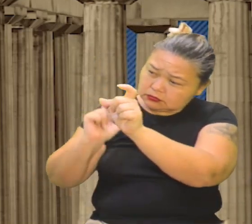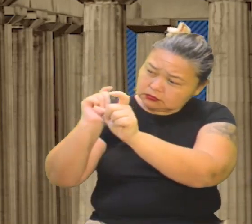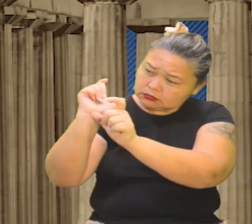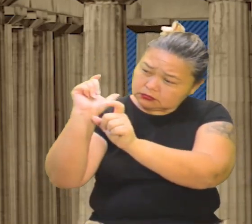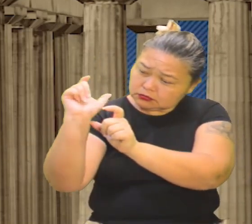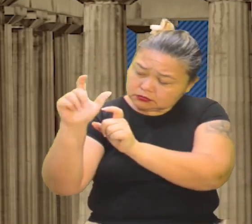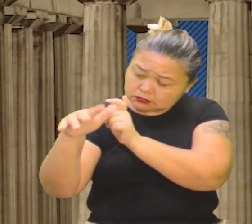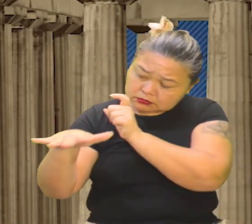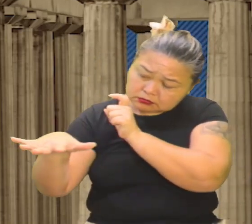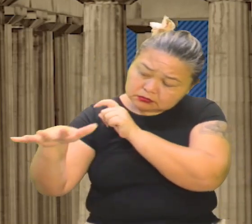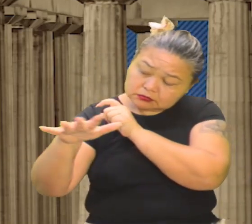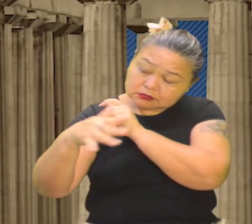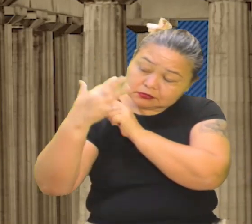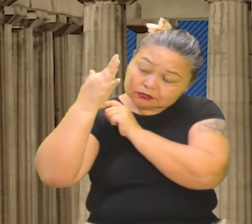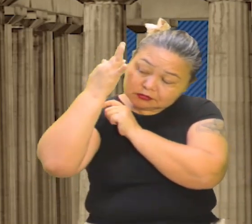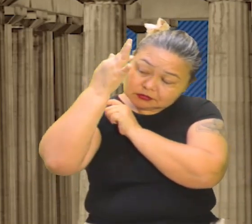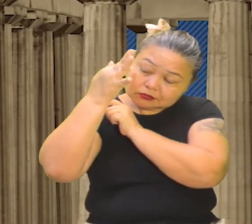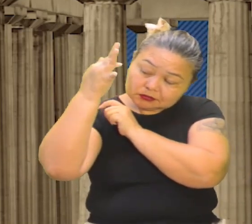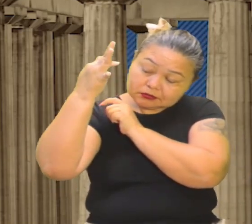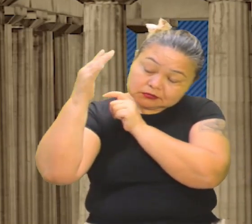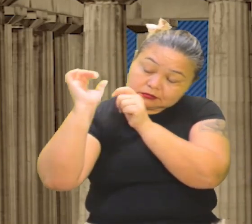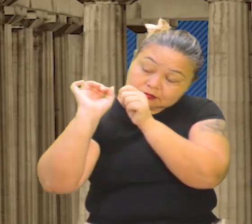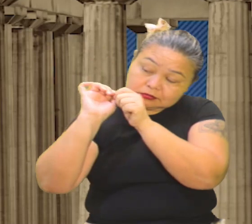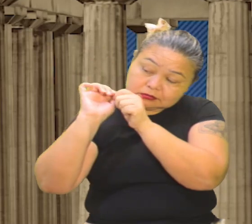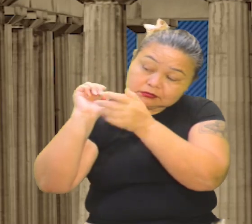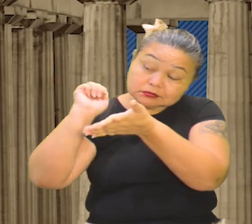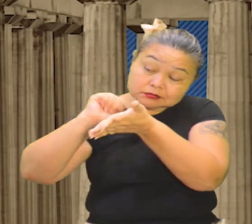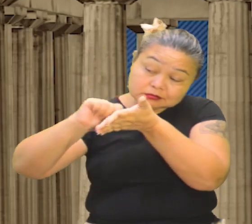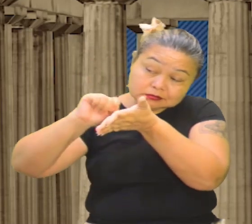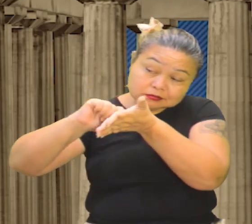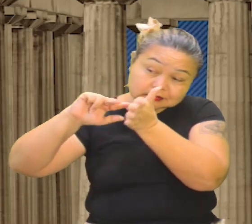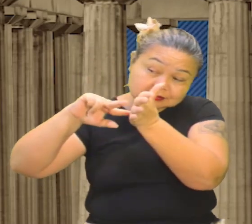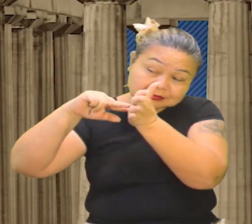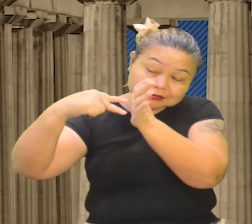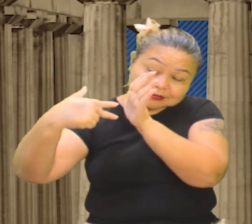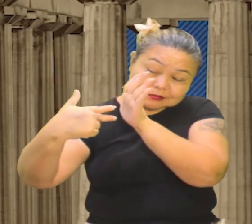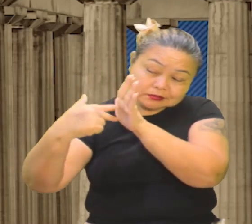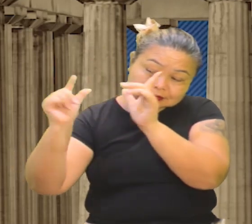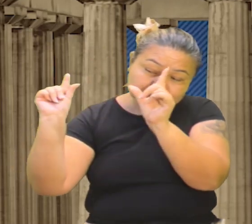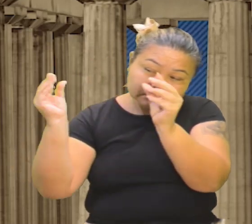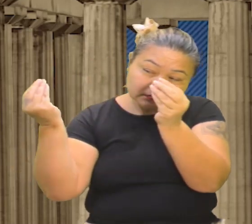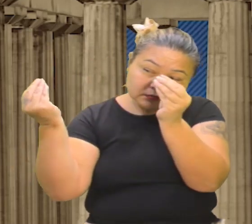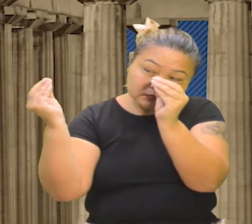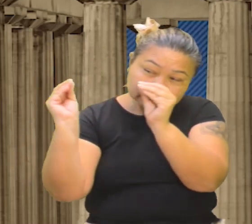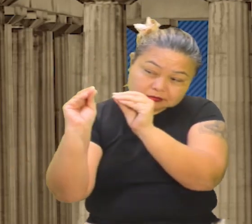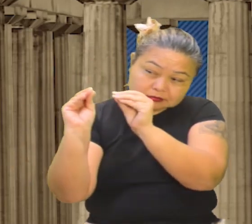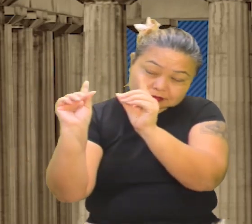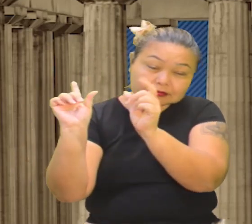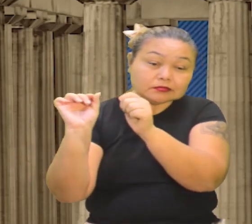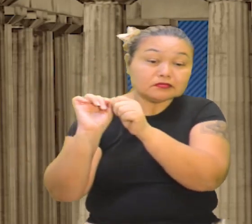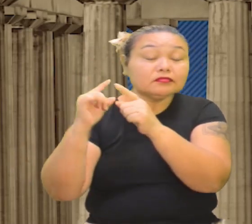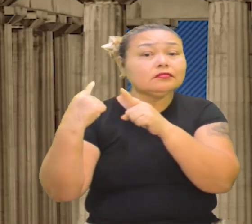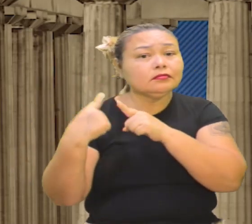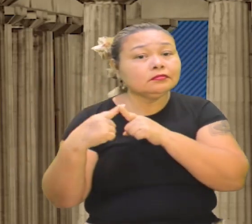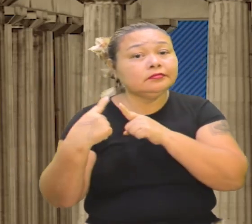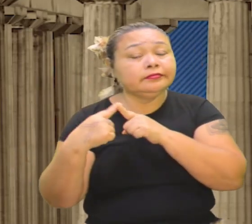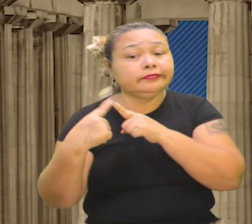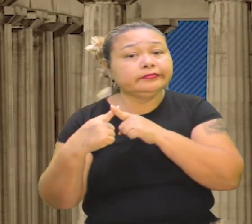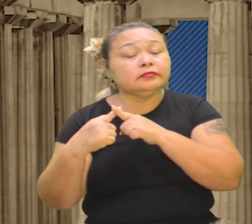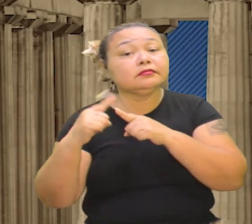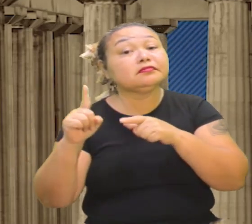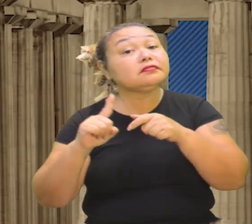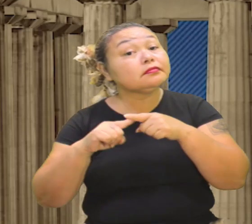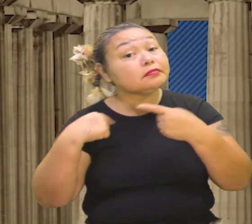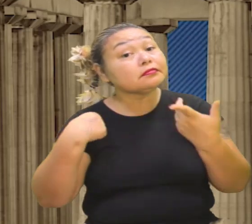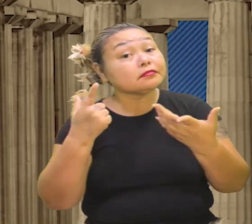âmbito da filosofia e já escrevam a sua significação, um breve resumo, assim. Só porque essas palavras